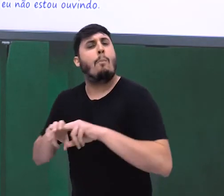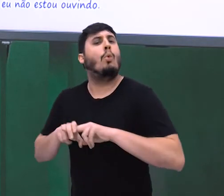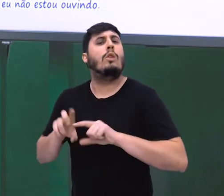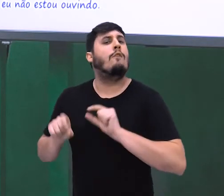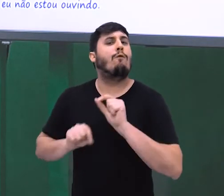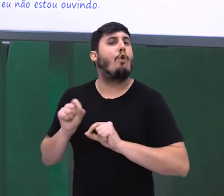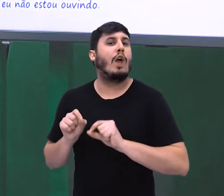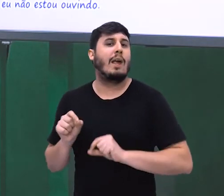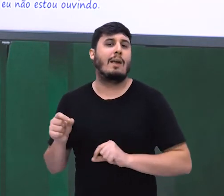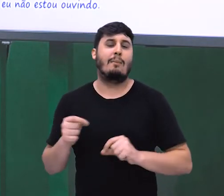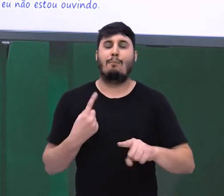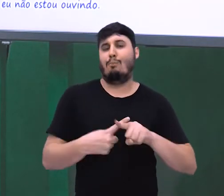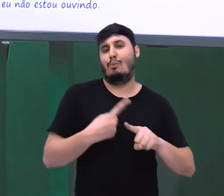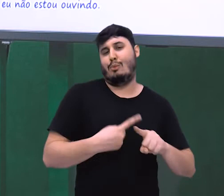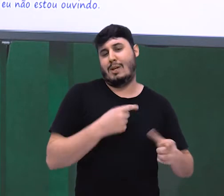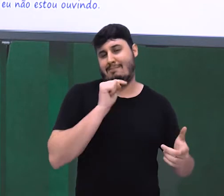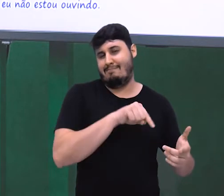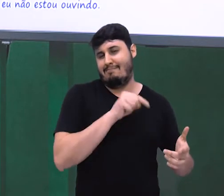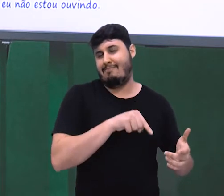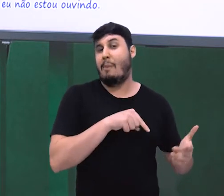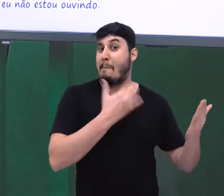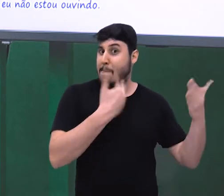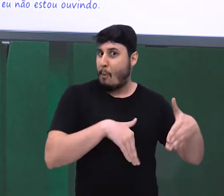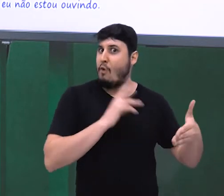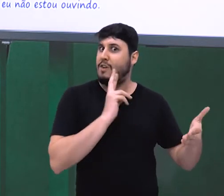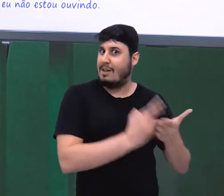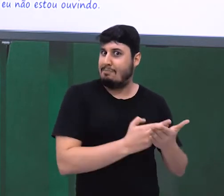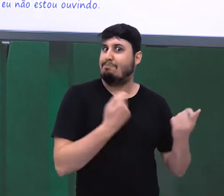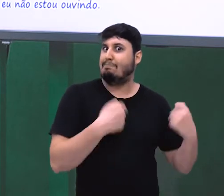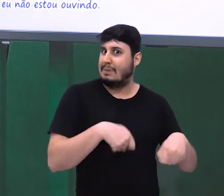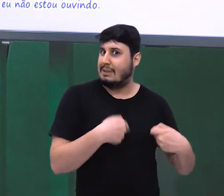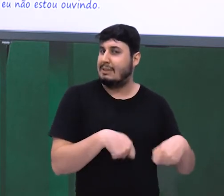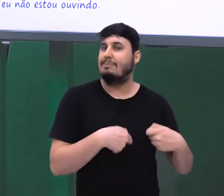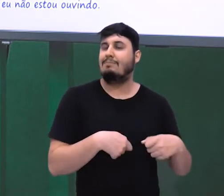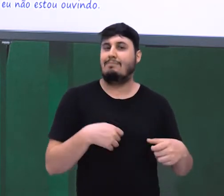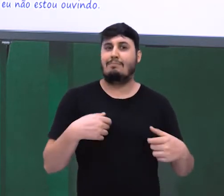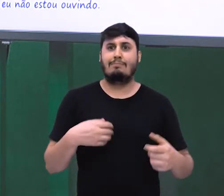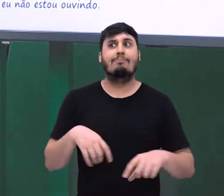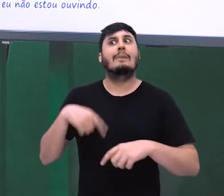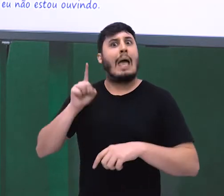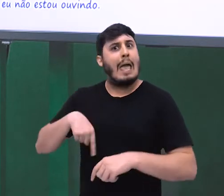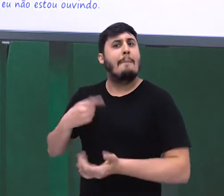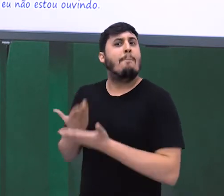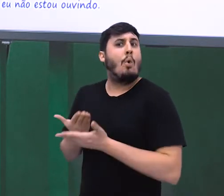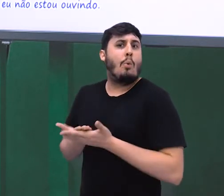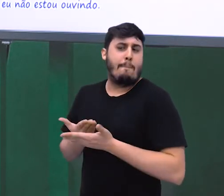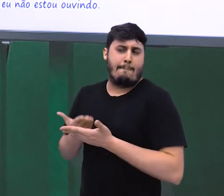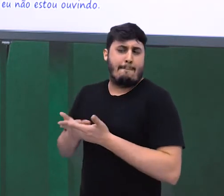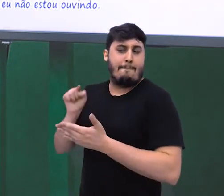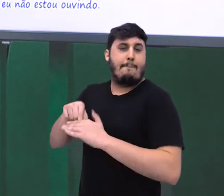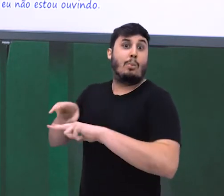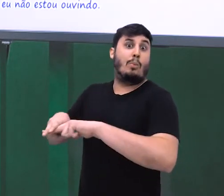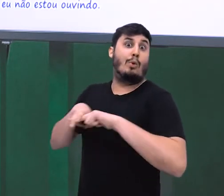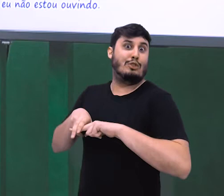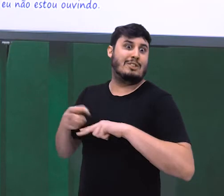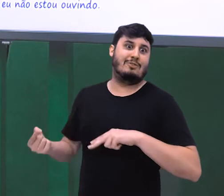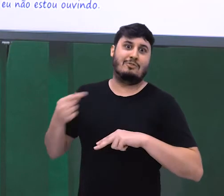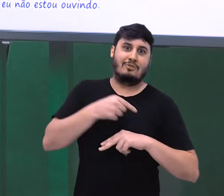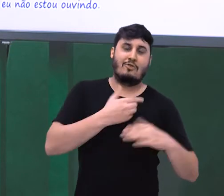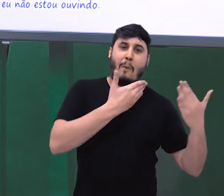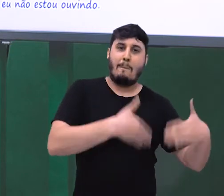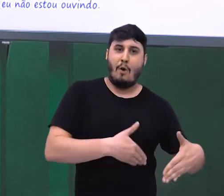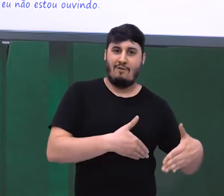precisou acontecer. Por que eu estudei bastante? Qual o motivo de eu ter estudado bastante? Essas cinco